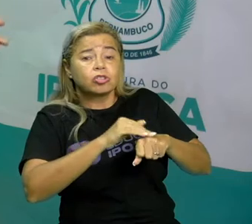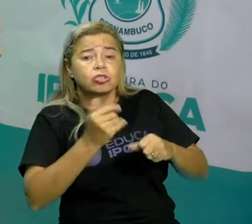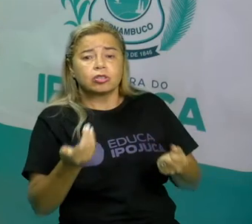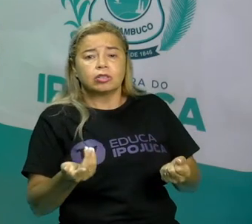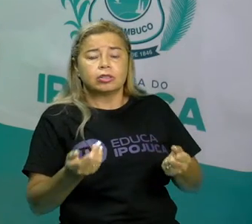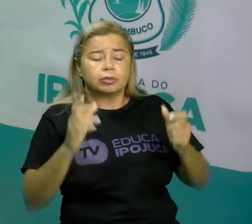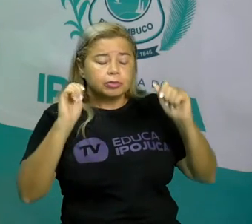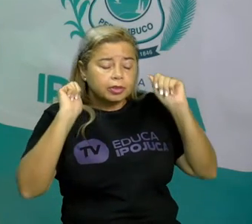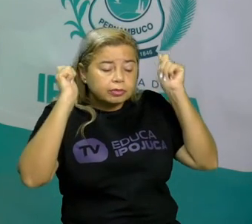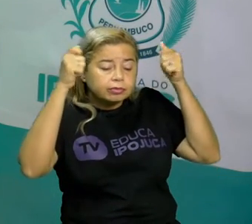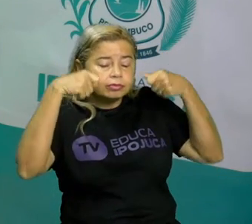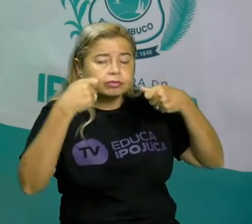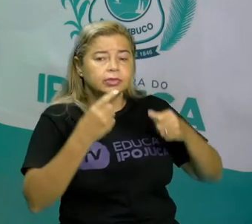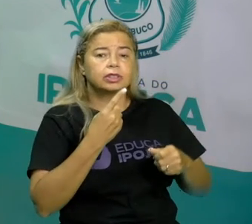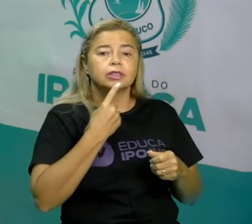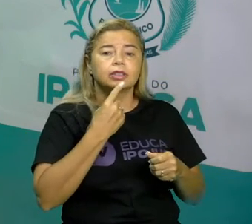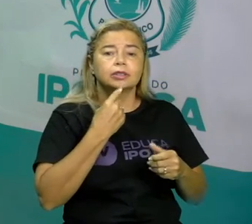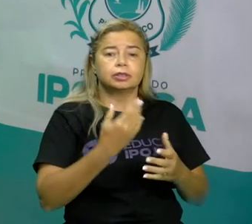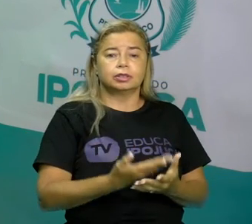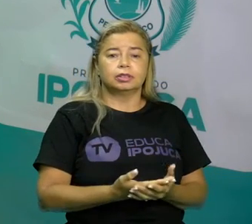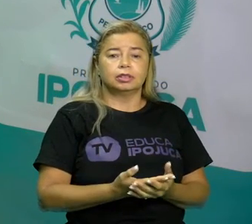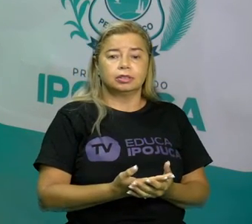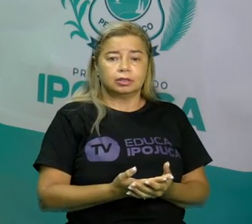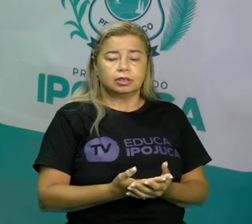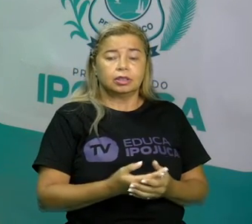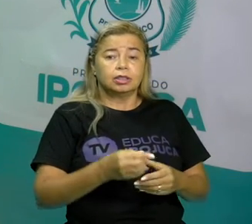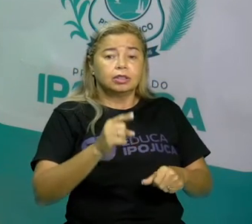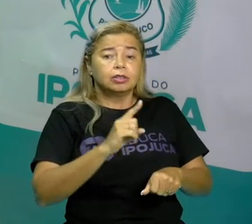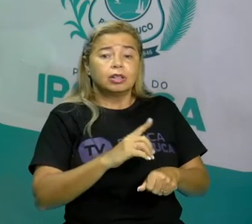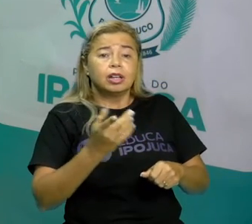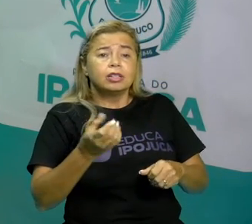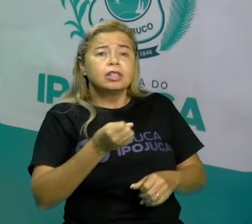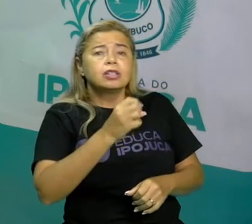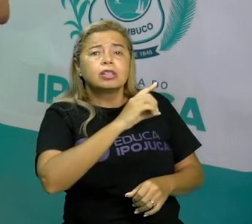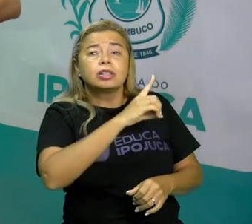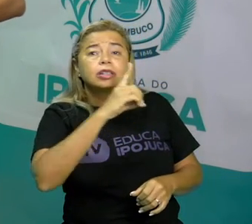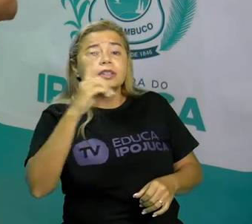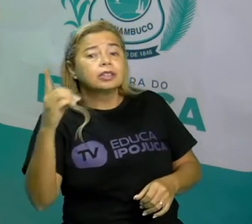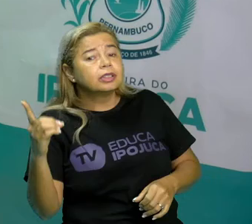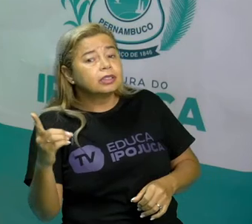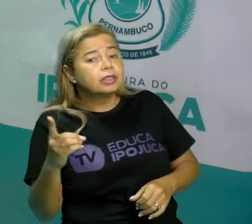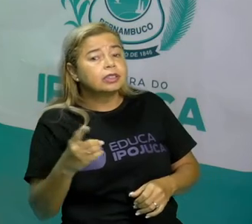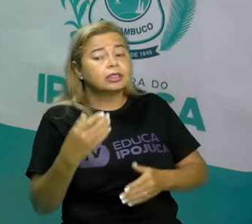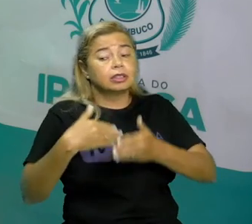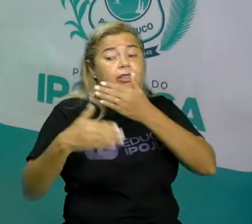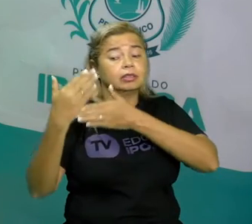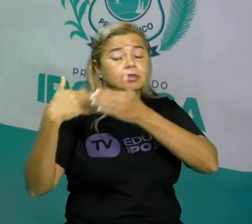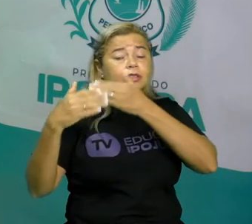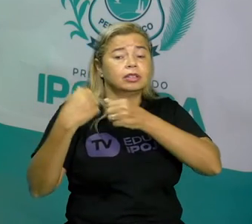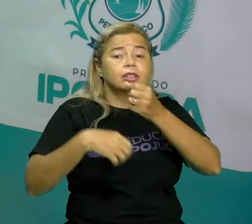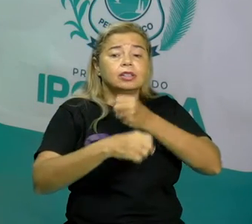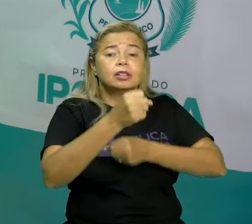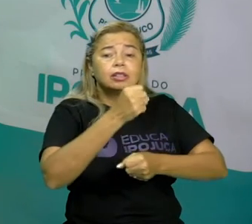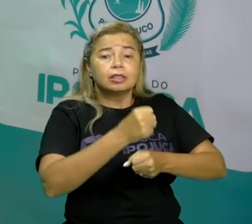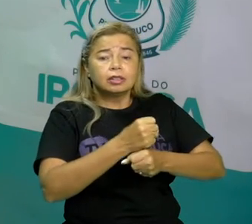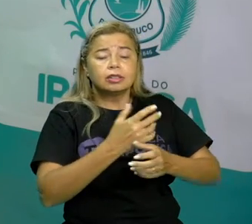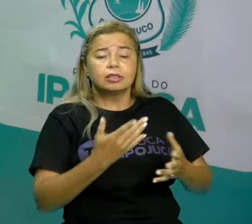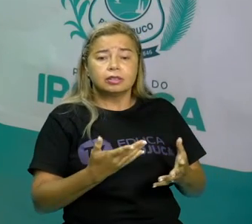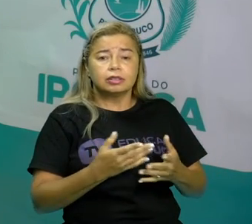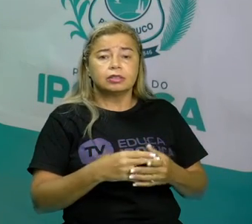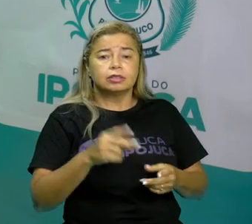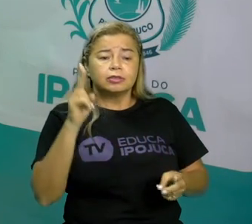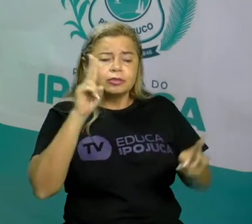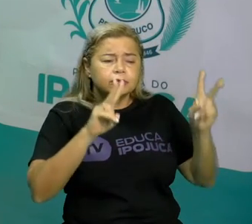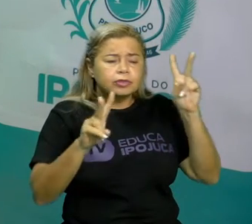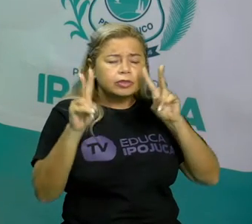Certo dia. Isso é o tempo do texto. Os personagens, à medida que você vai lendo, você vai se identificando.